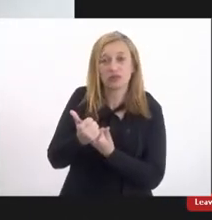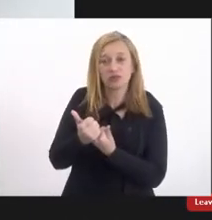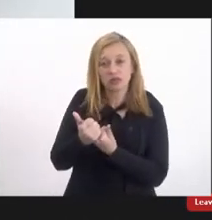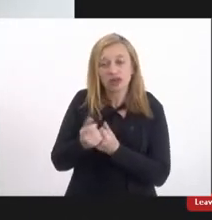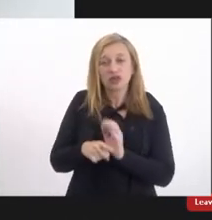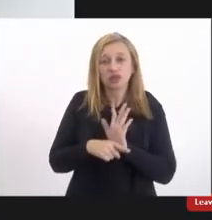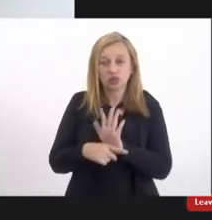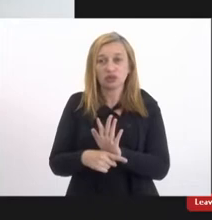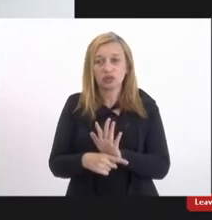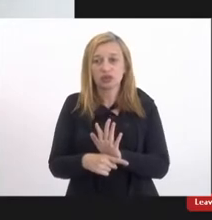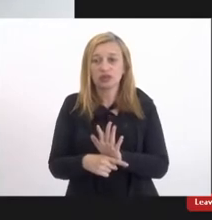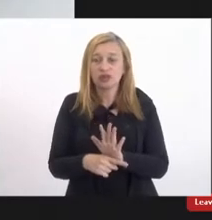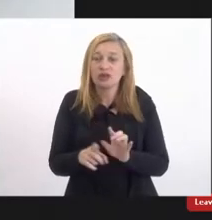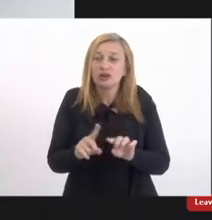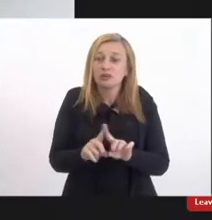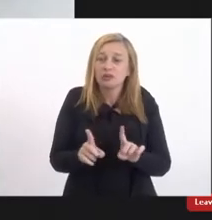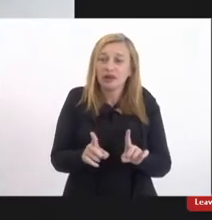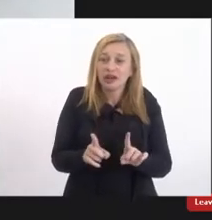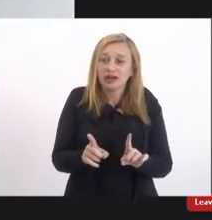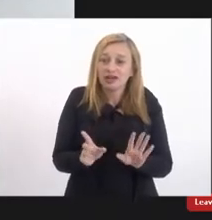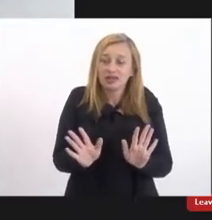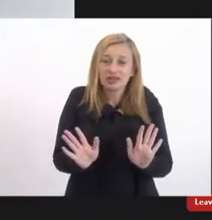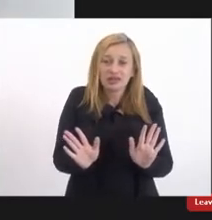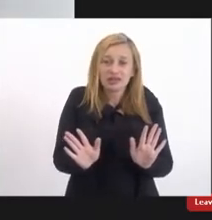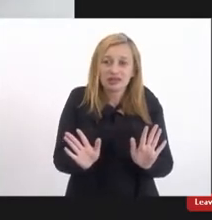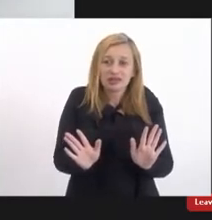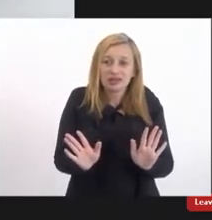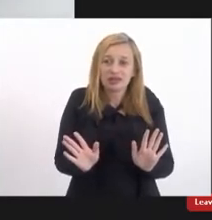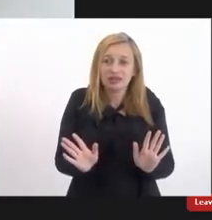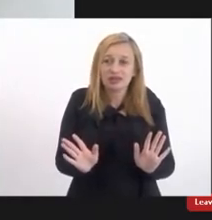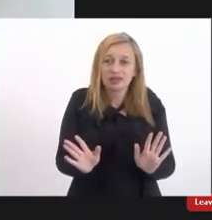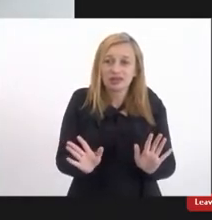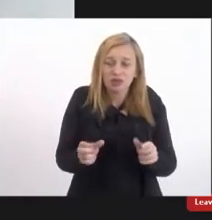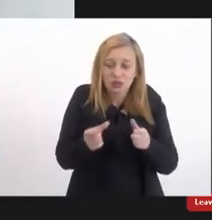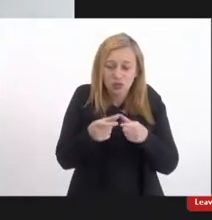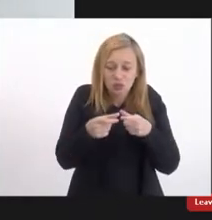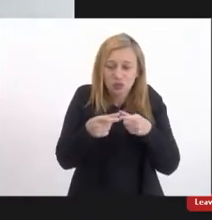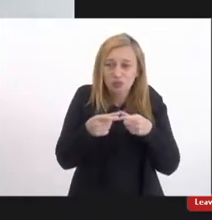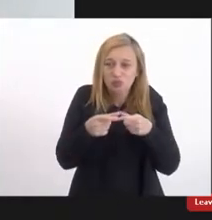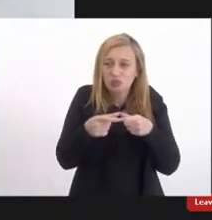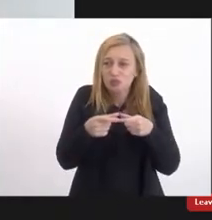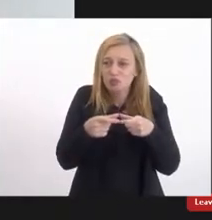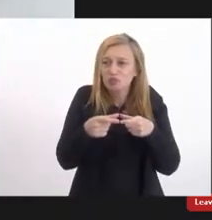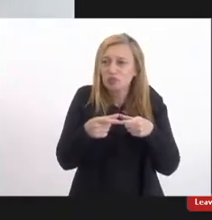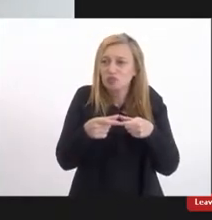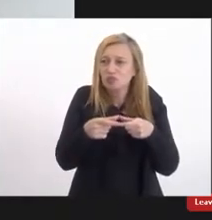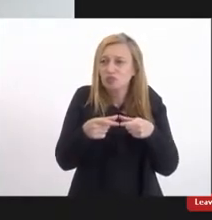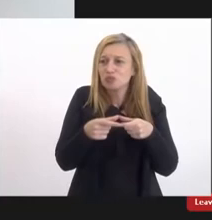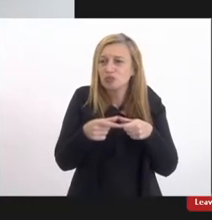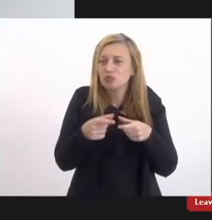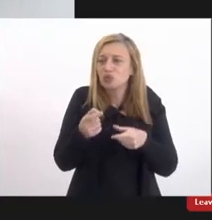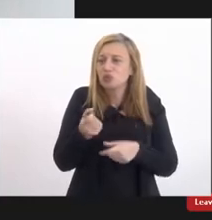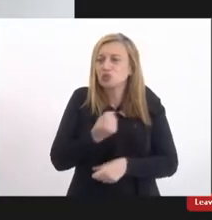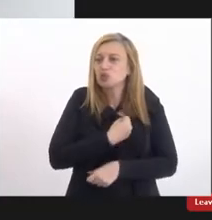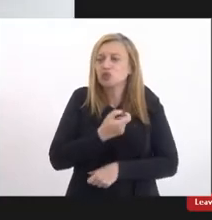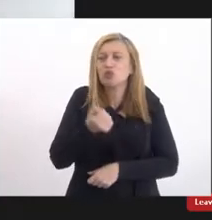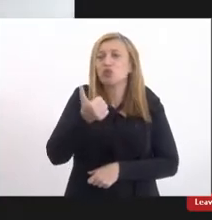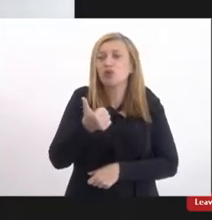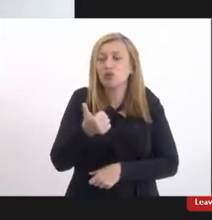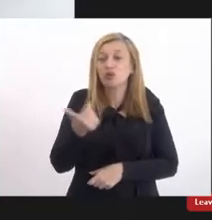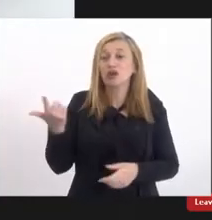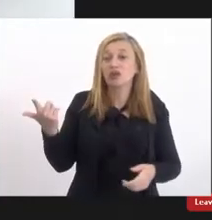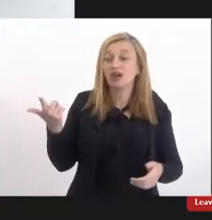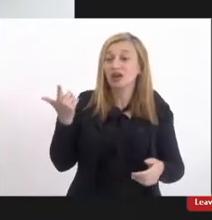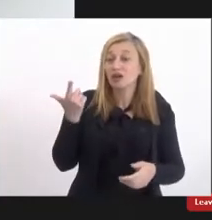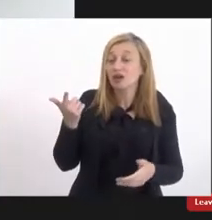nossa mas eles não são nem gota no oceano eles são uma micropartícula o que acontece realmente nas